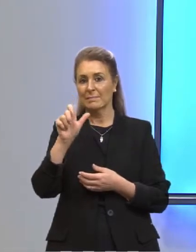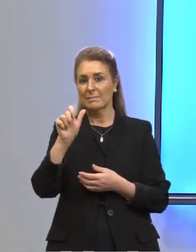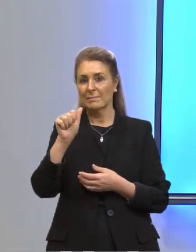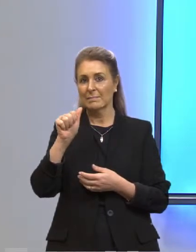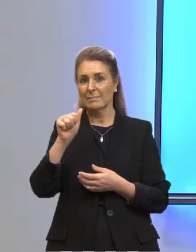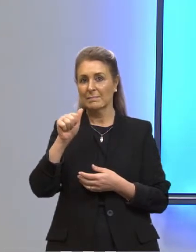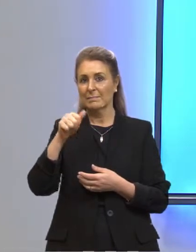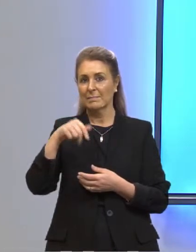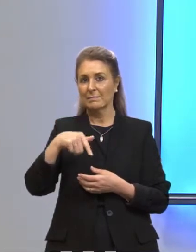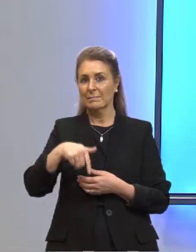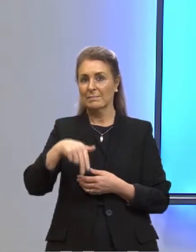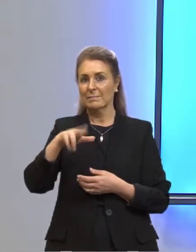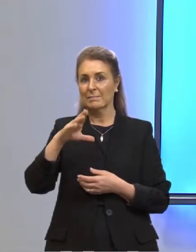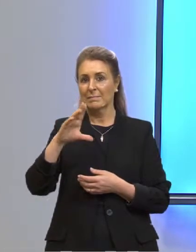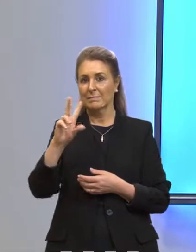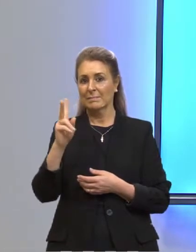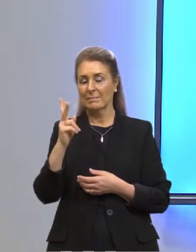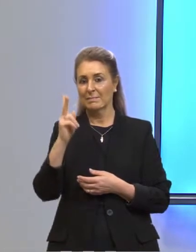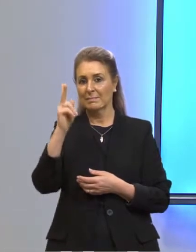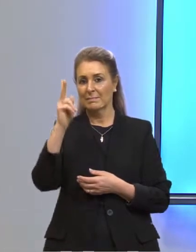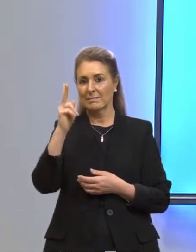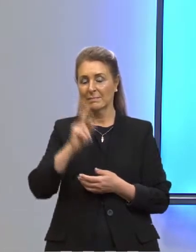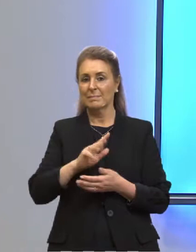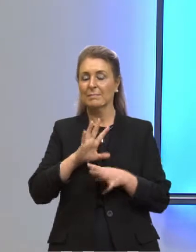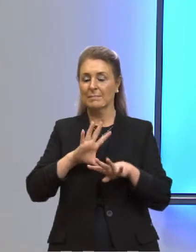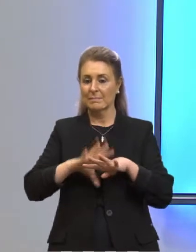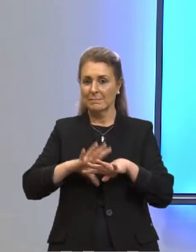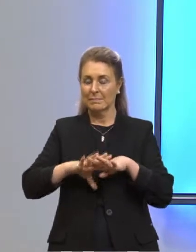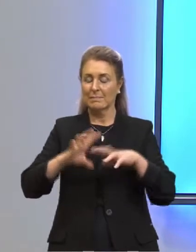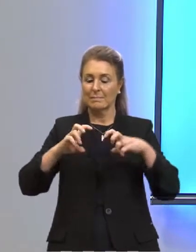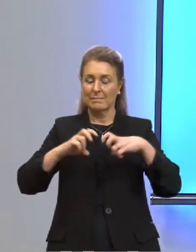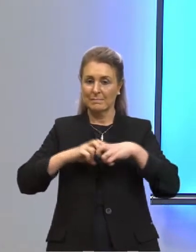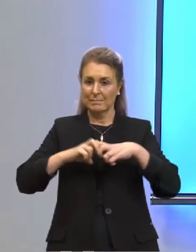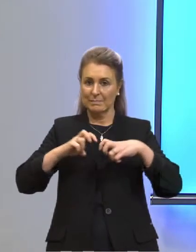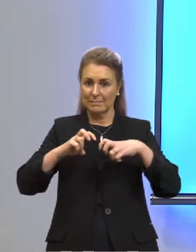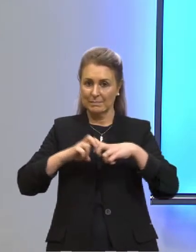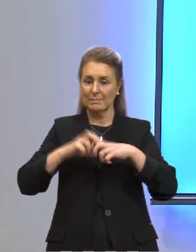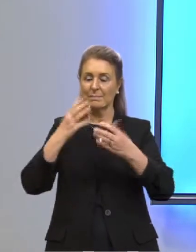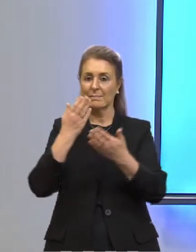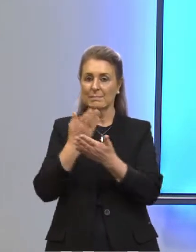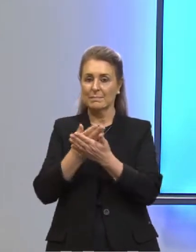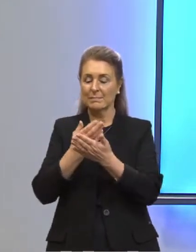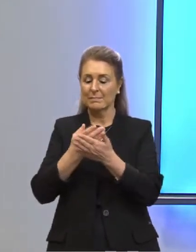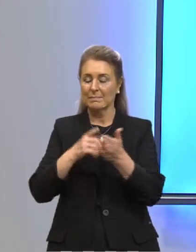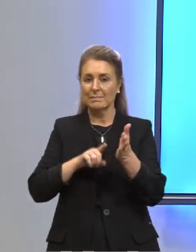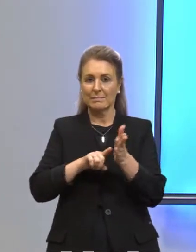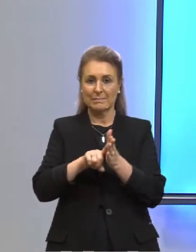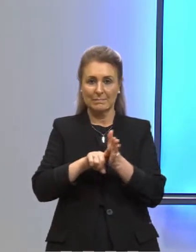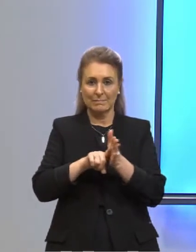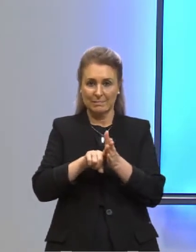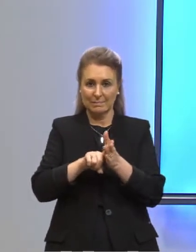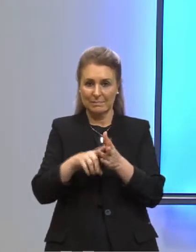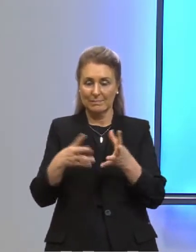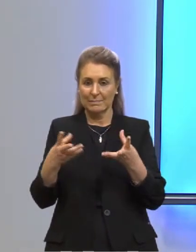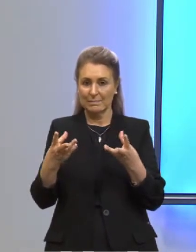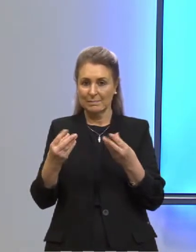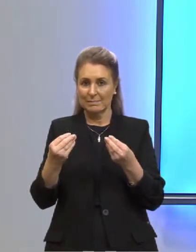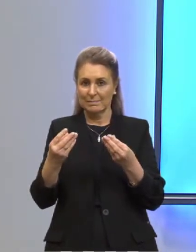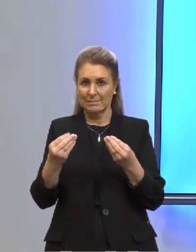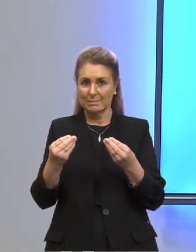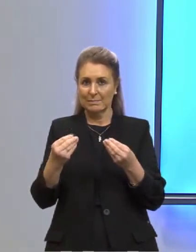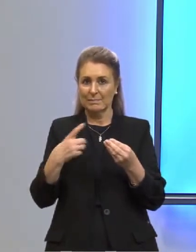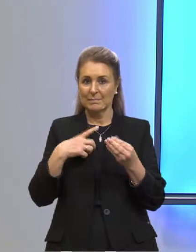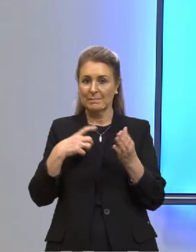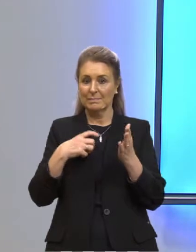genial Max Planck. Matemático, físico, incrível, cientista, até tem um